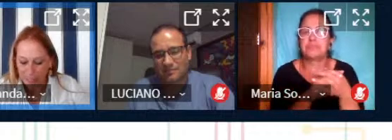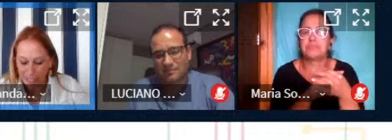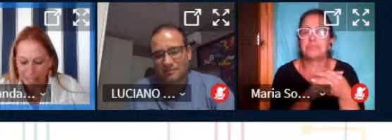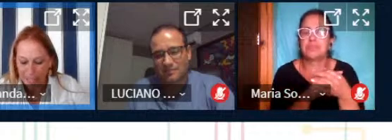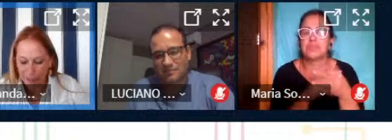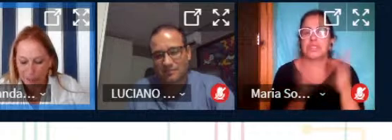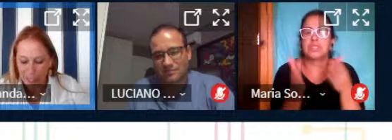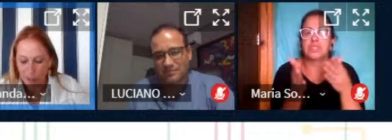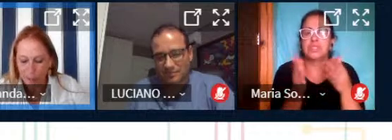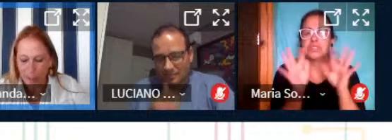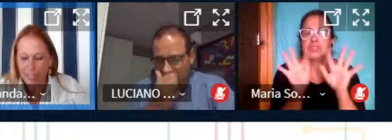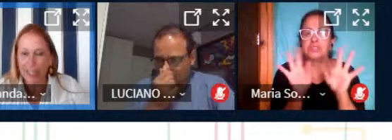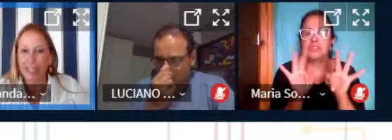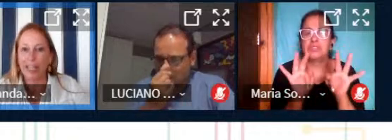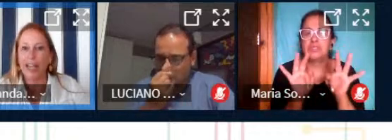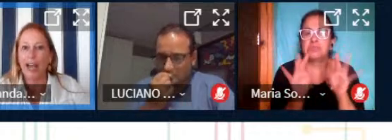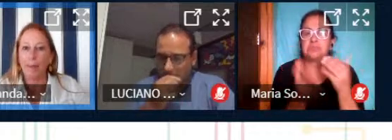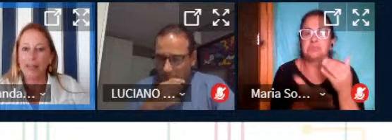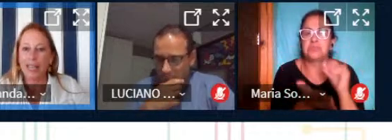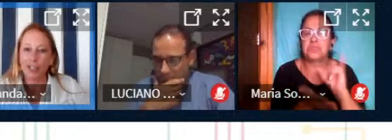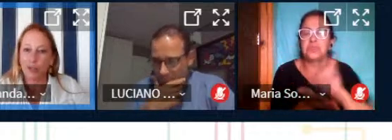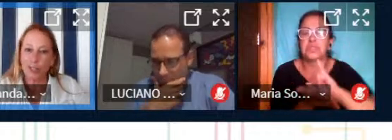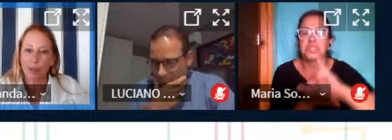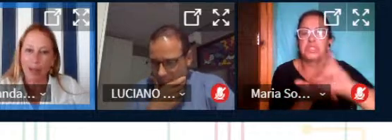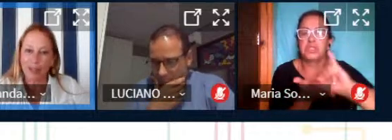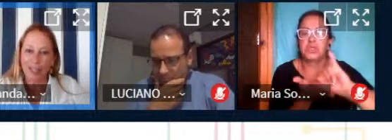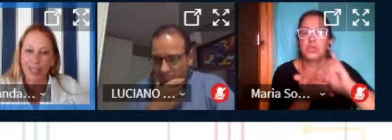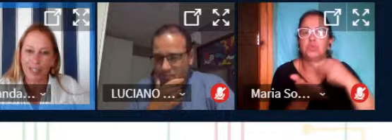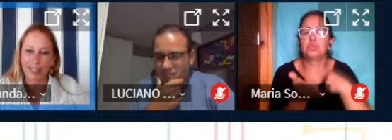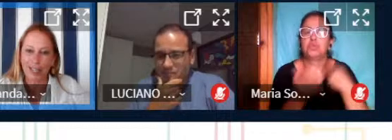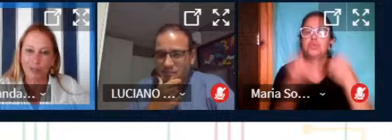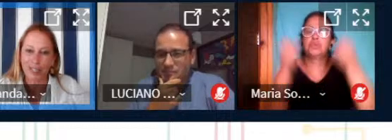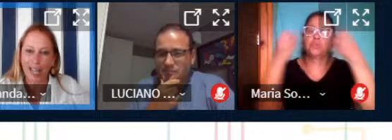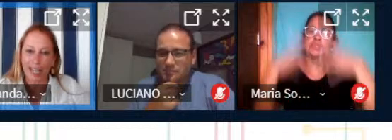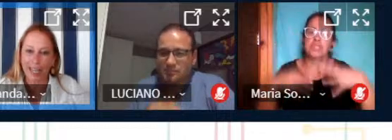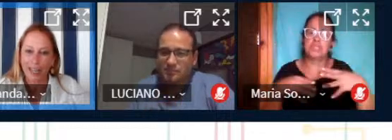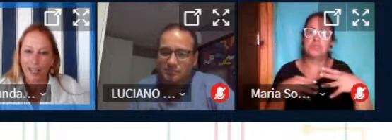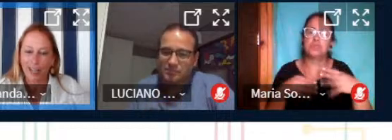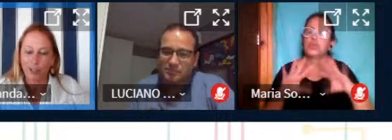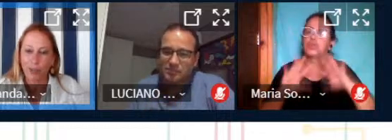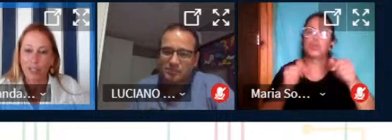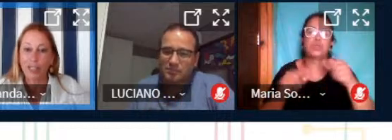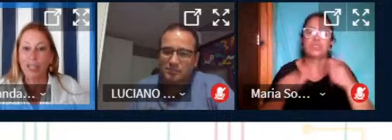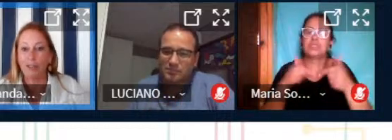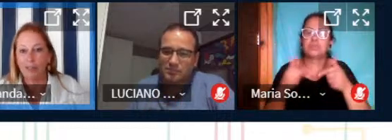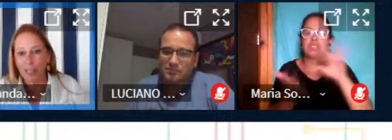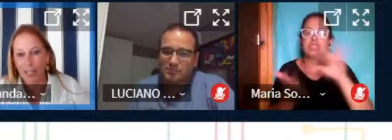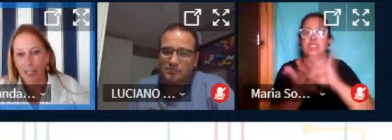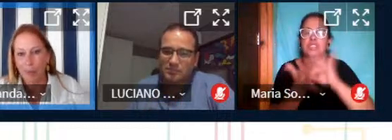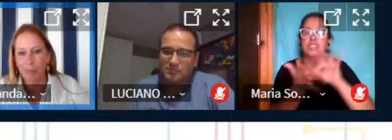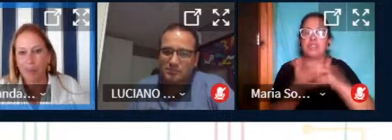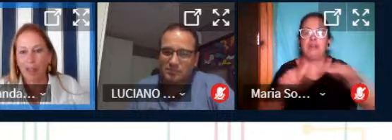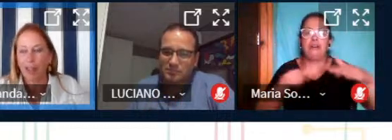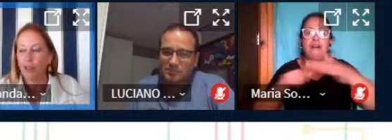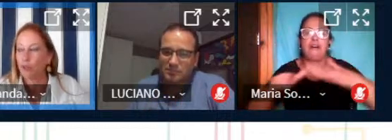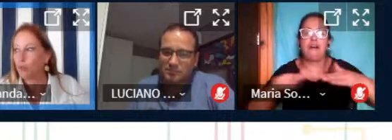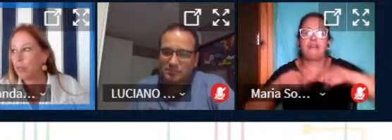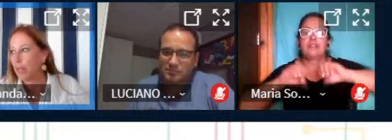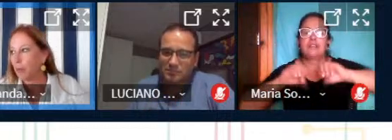o fechamento aqui né no início eu falei que apesar de todos os trabalhos serem inscritos na área do ensino e